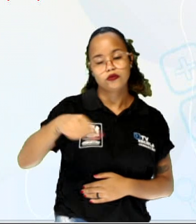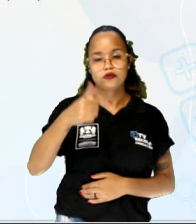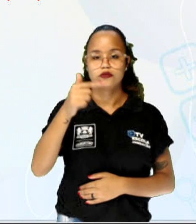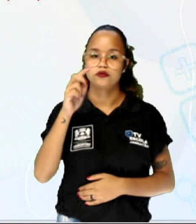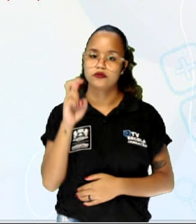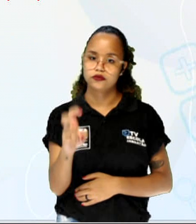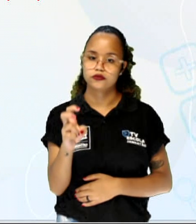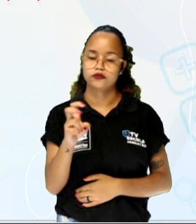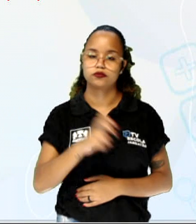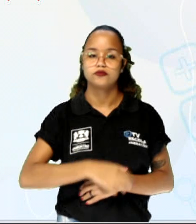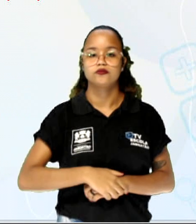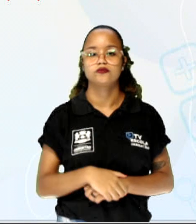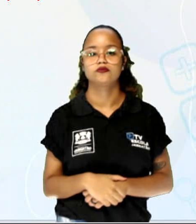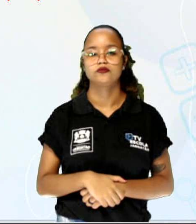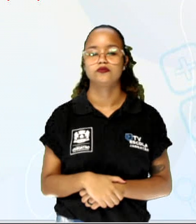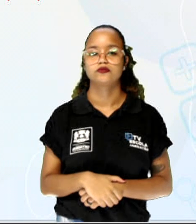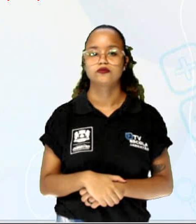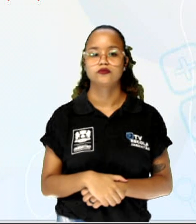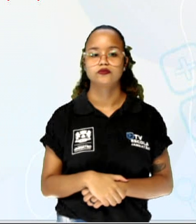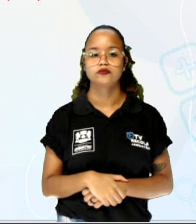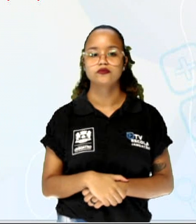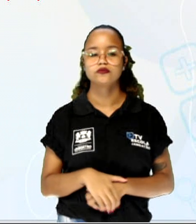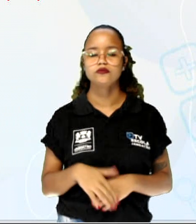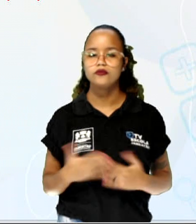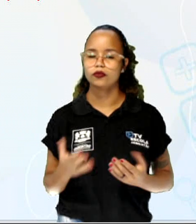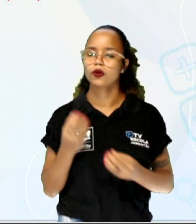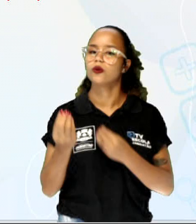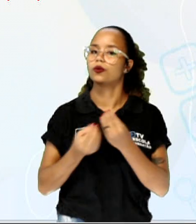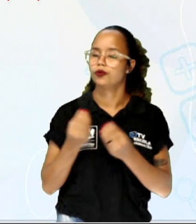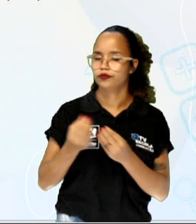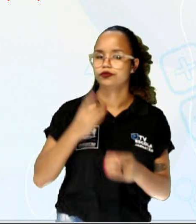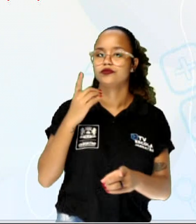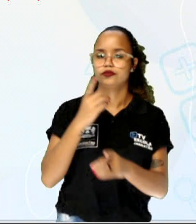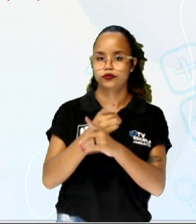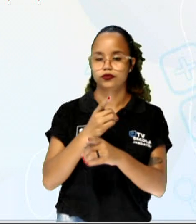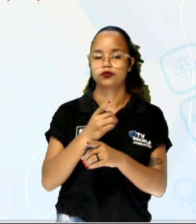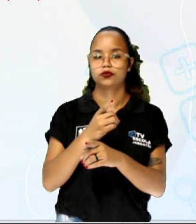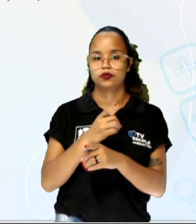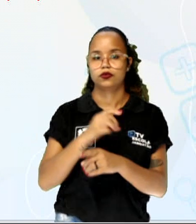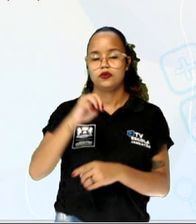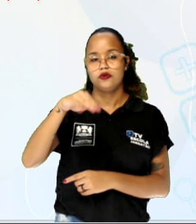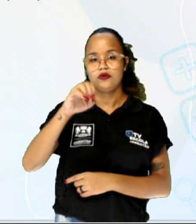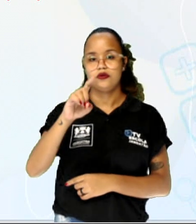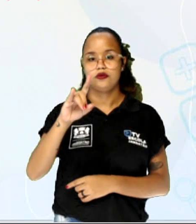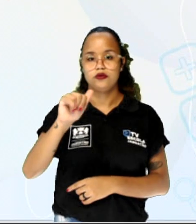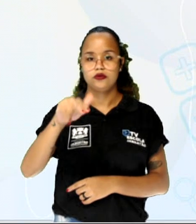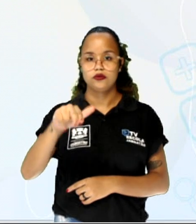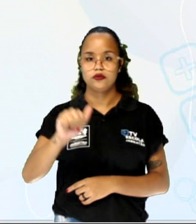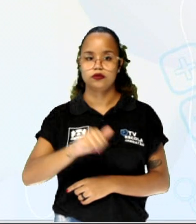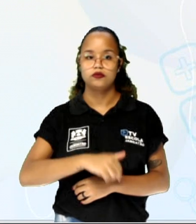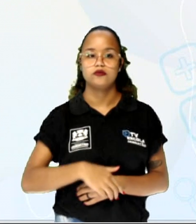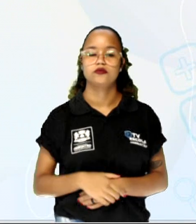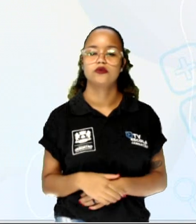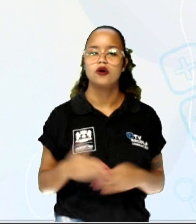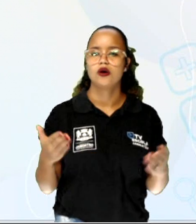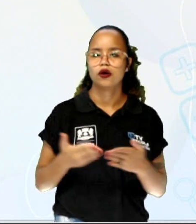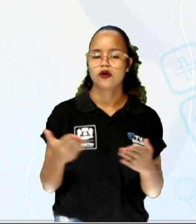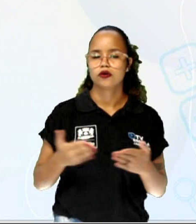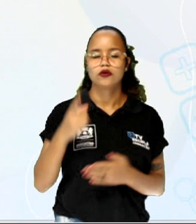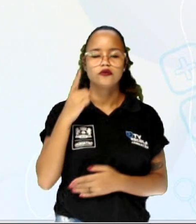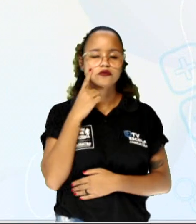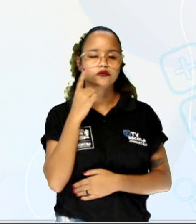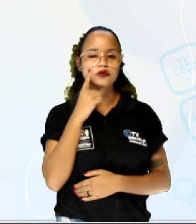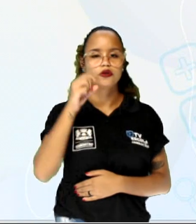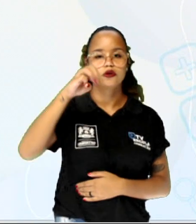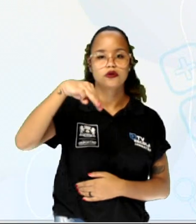,75m. Então é dessa maneira que a gente encontra a mediana, tá? Vamos para frente. Vamos agora ver